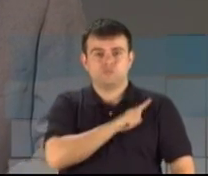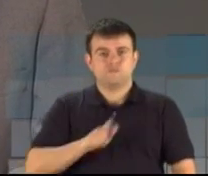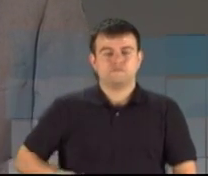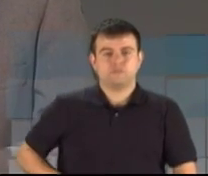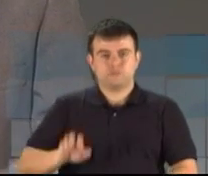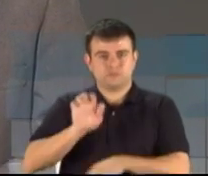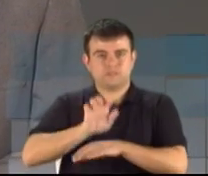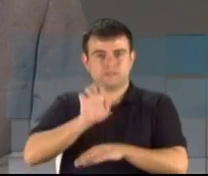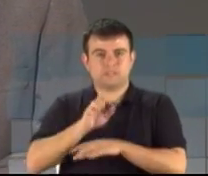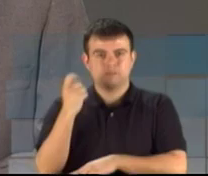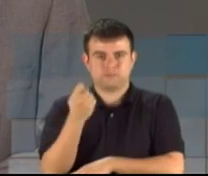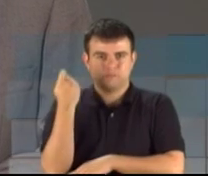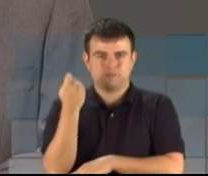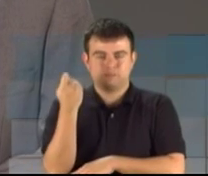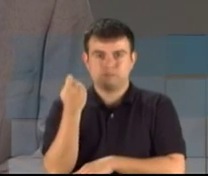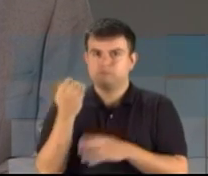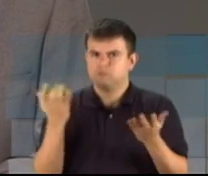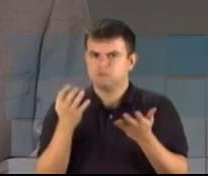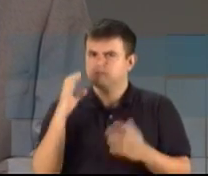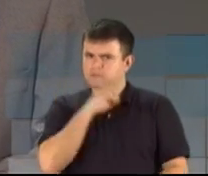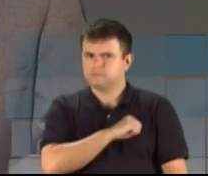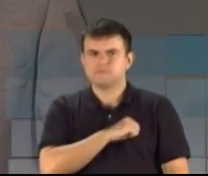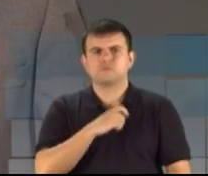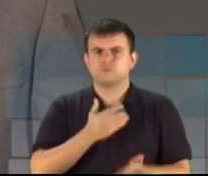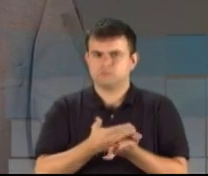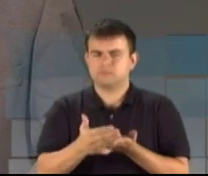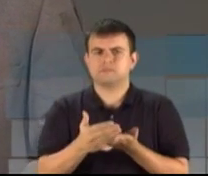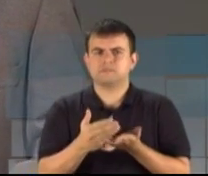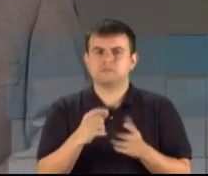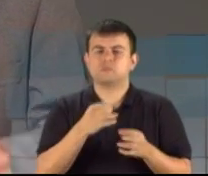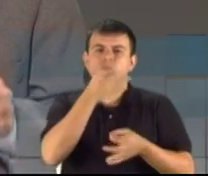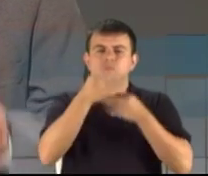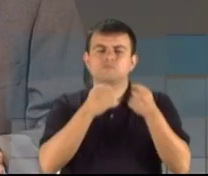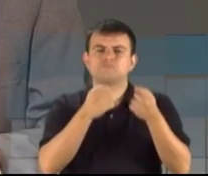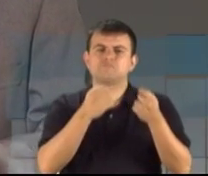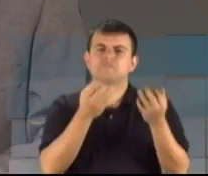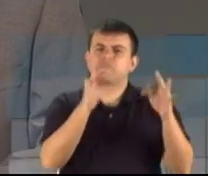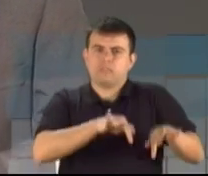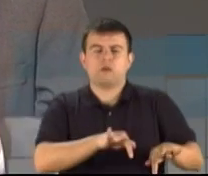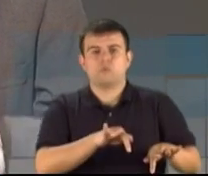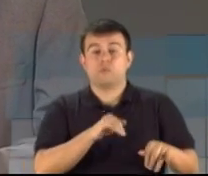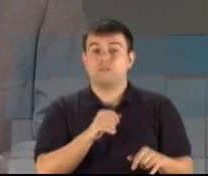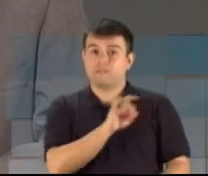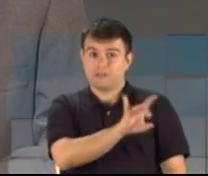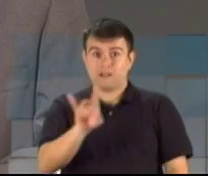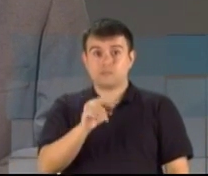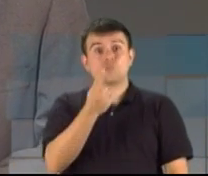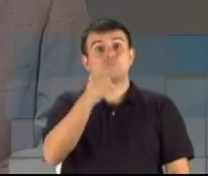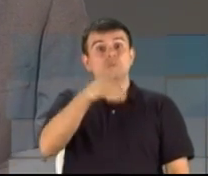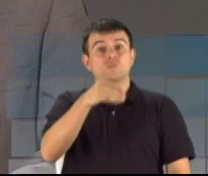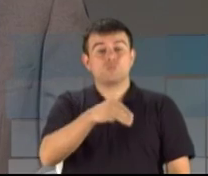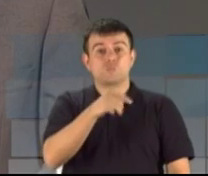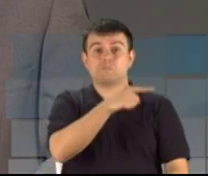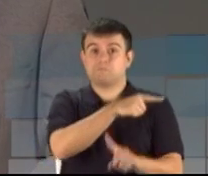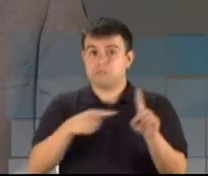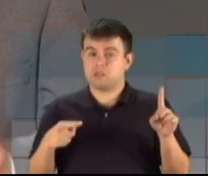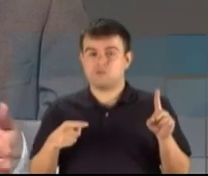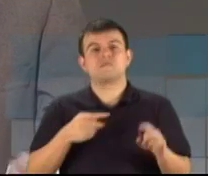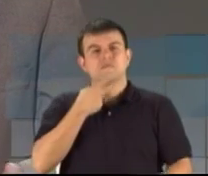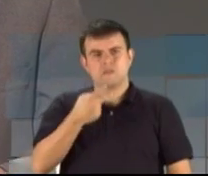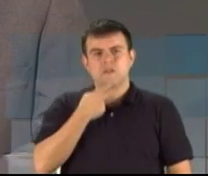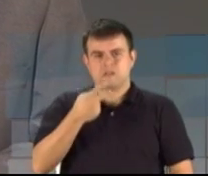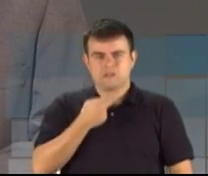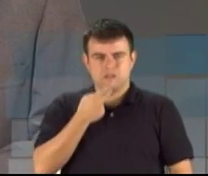E de imediato vamos às considerações finais. Cada candidato terá 1 minuto e 30 segundos para a sua fala.